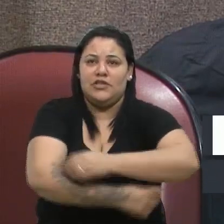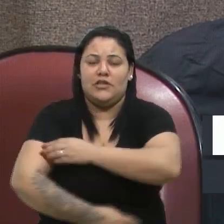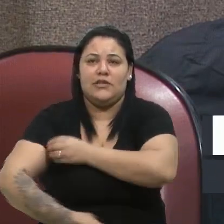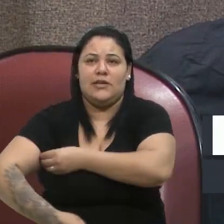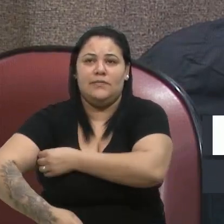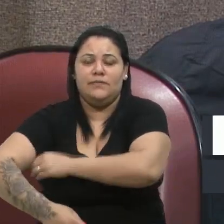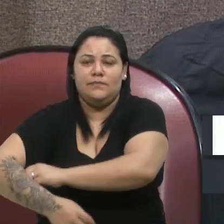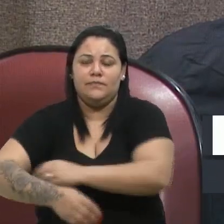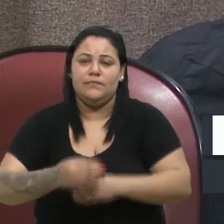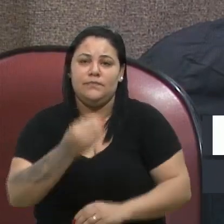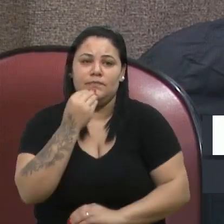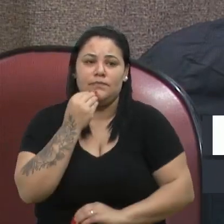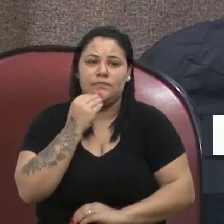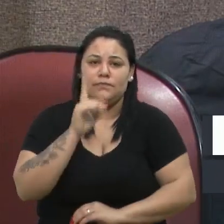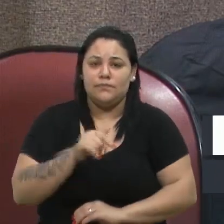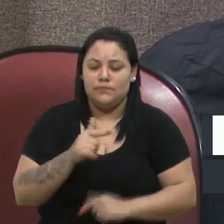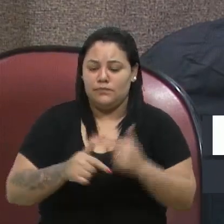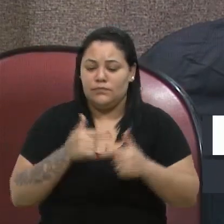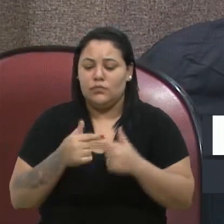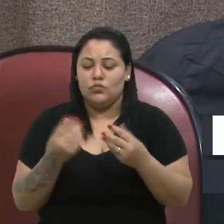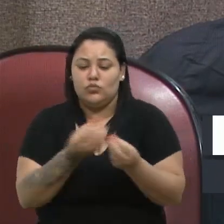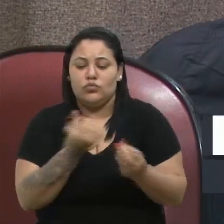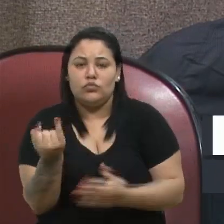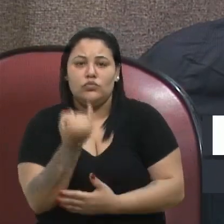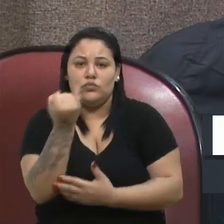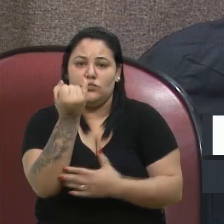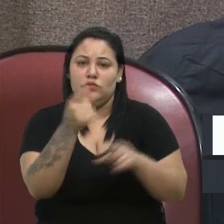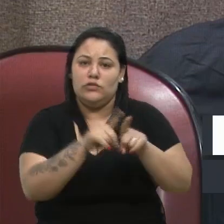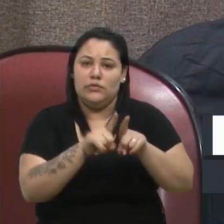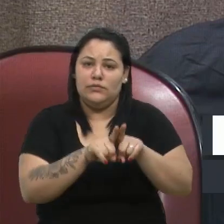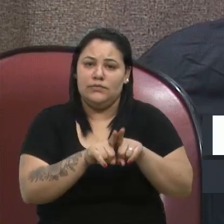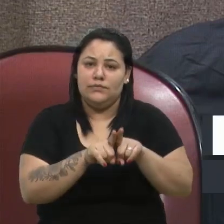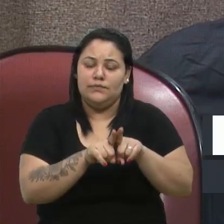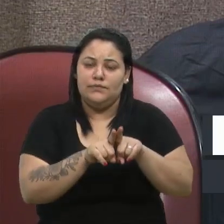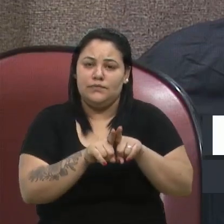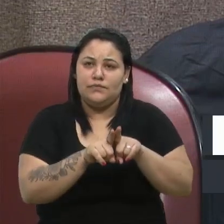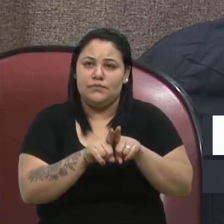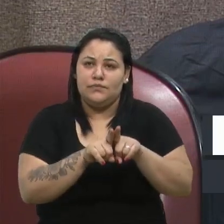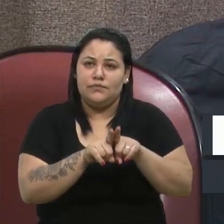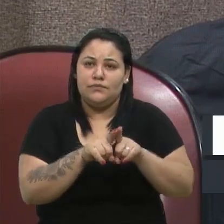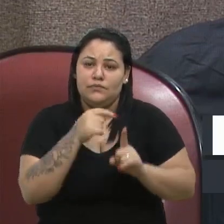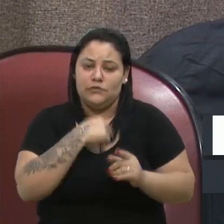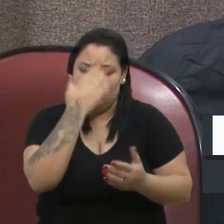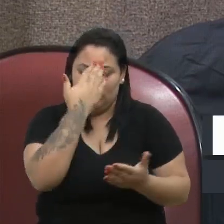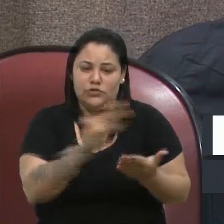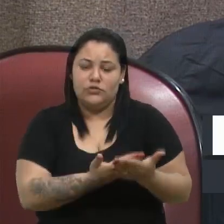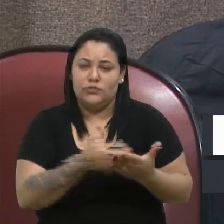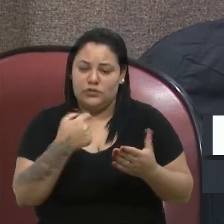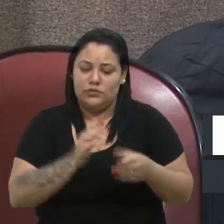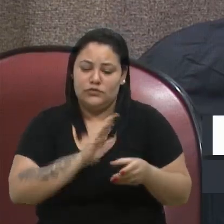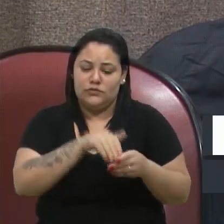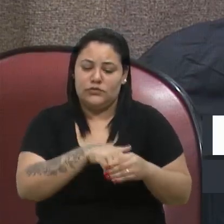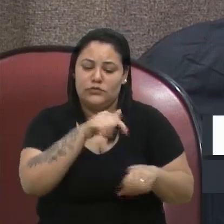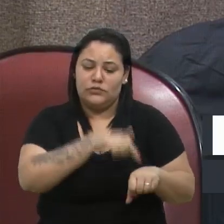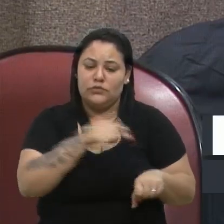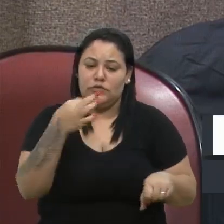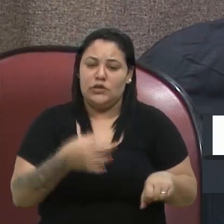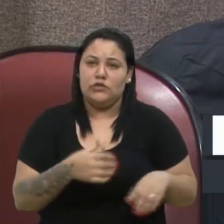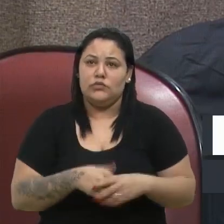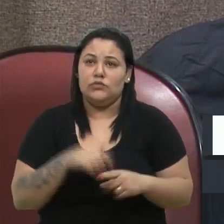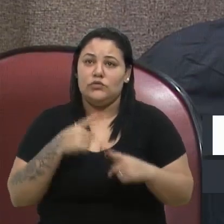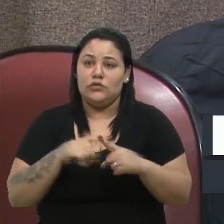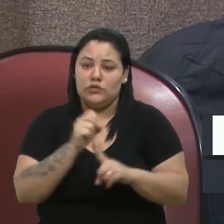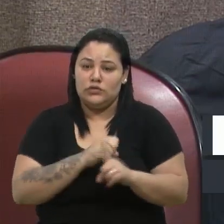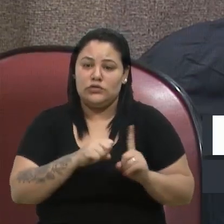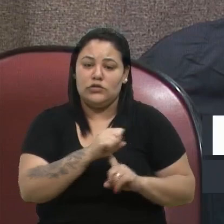processo importante que eu acredito que nós chegamos e estamos votando isso no momento certo porque a sociedade hoje